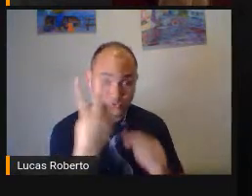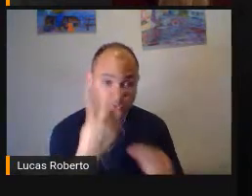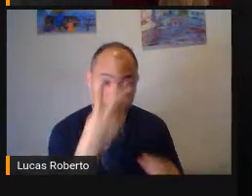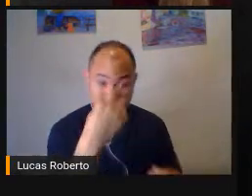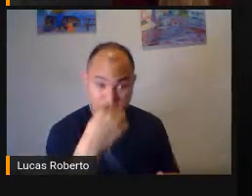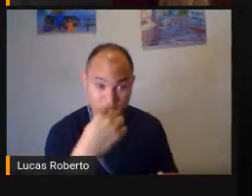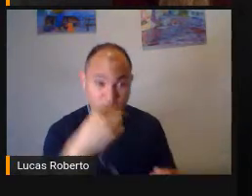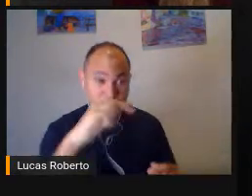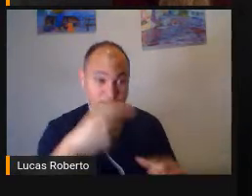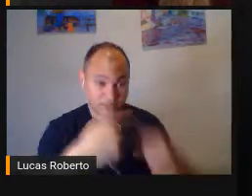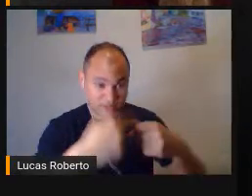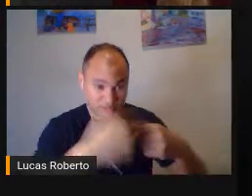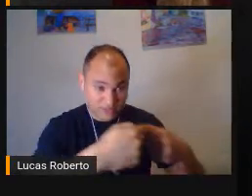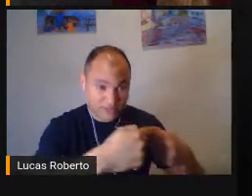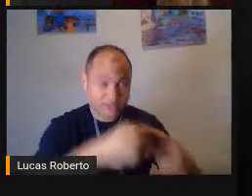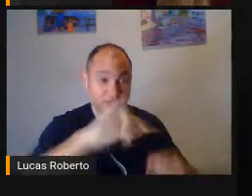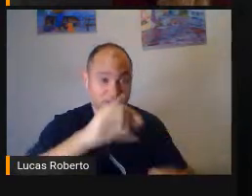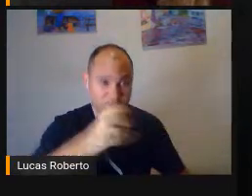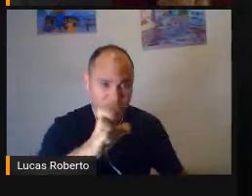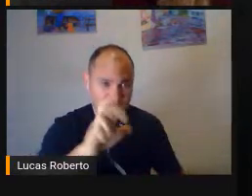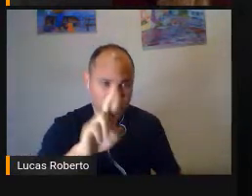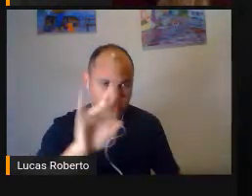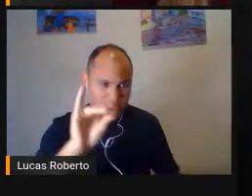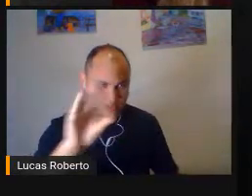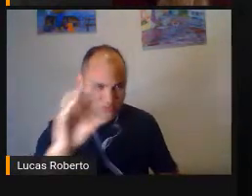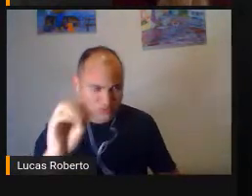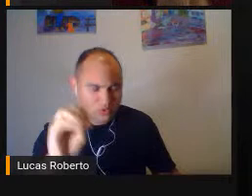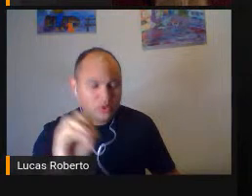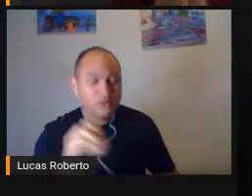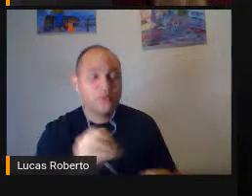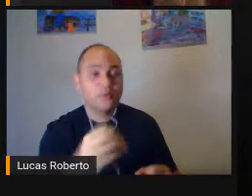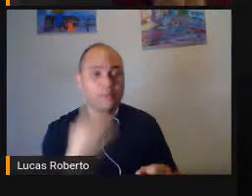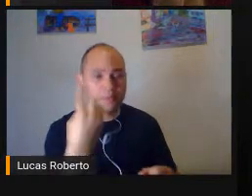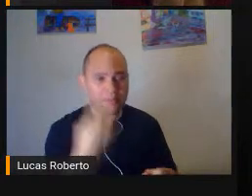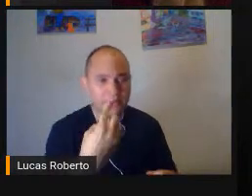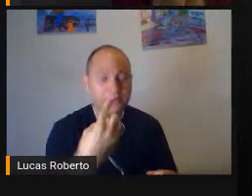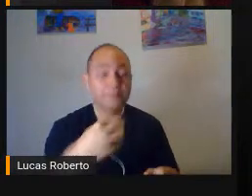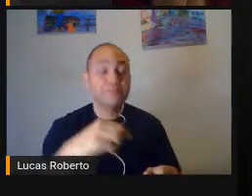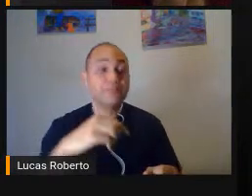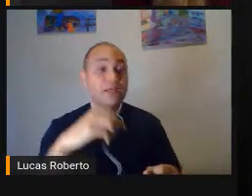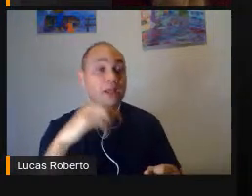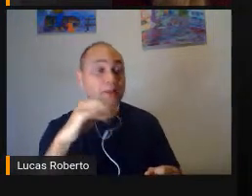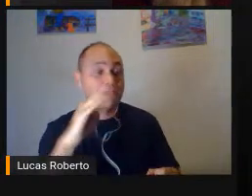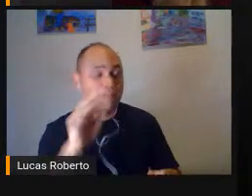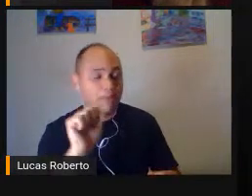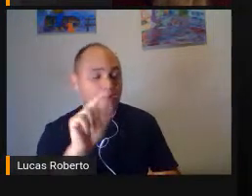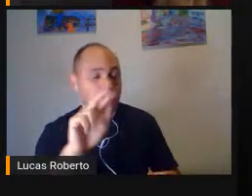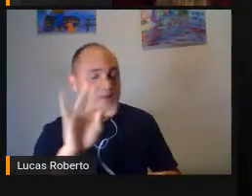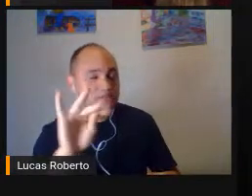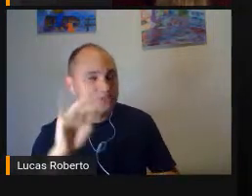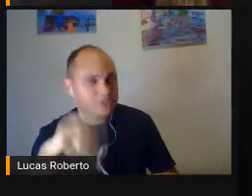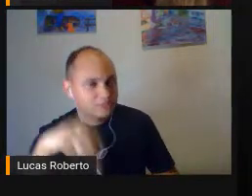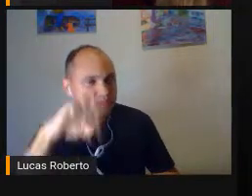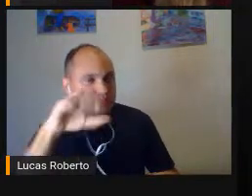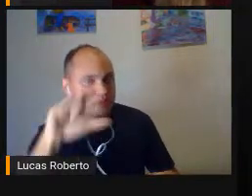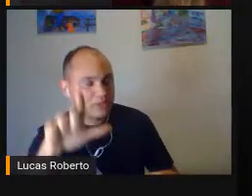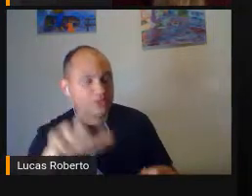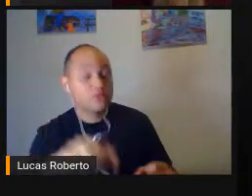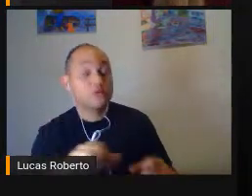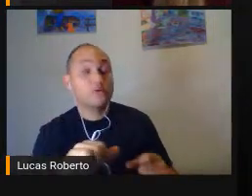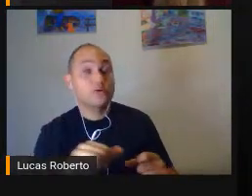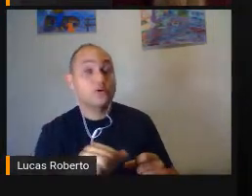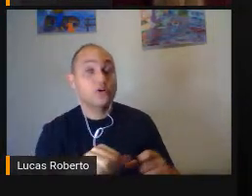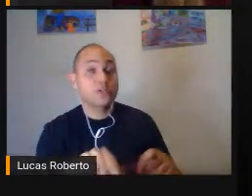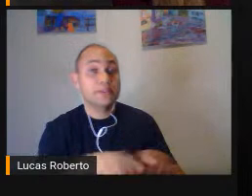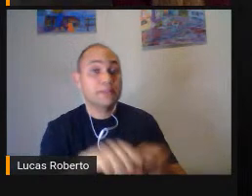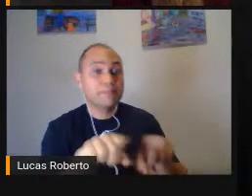No Novo Testamento O cego Bartimeu O cego de Betsaida Os dois cegos da Galileia E a cura